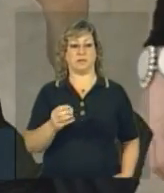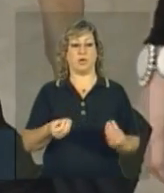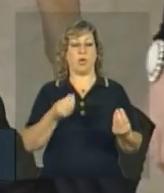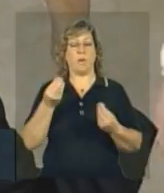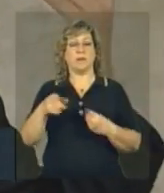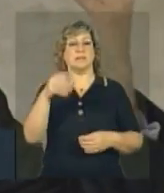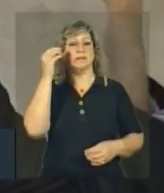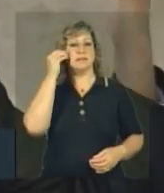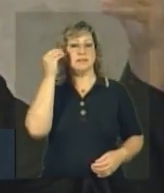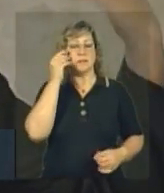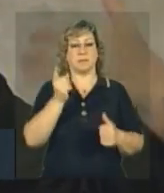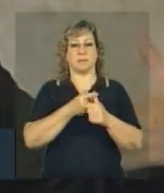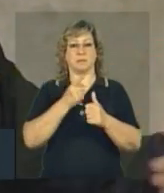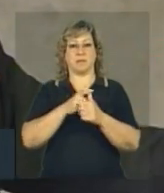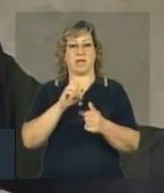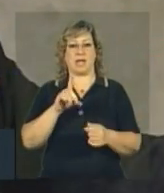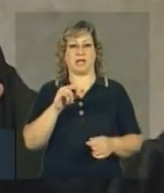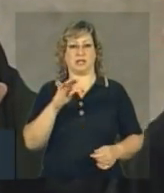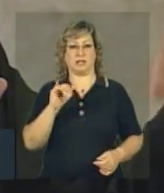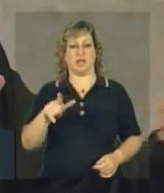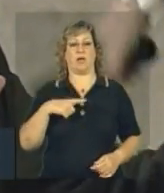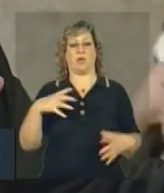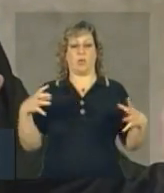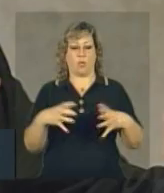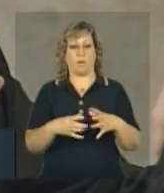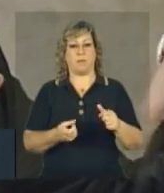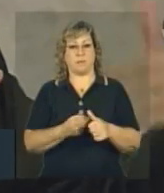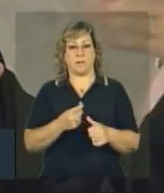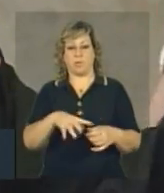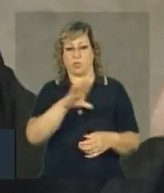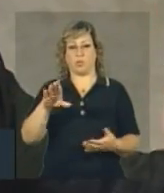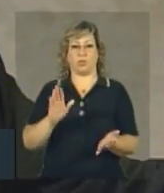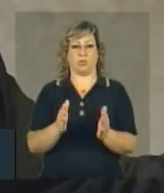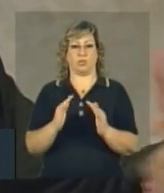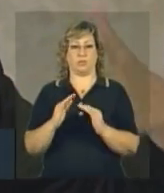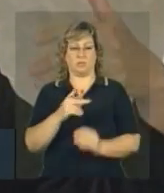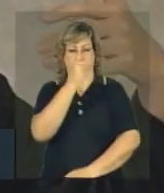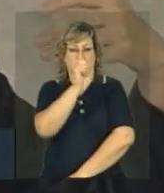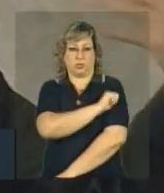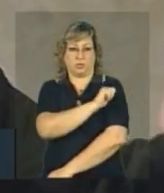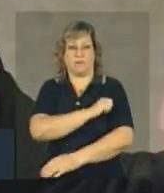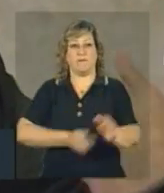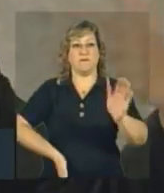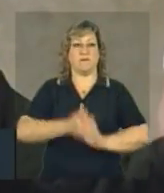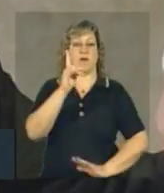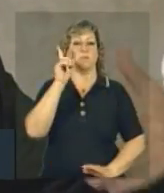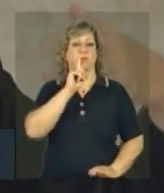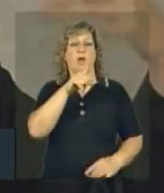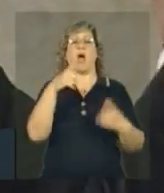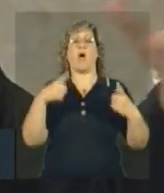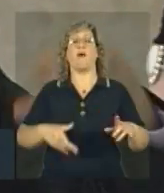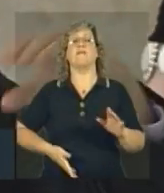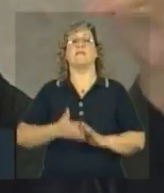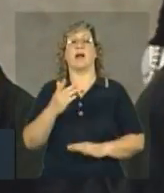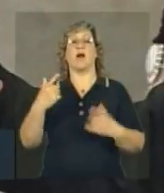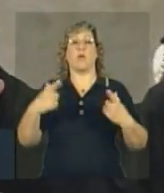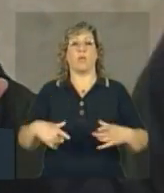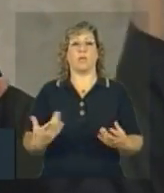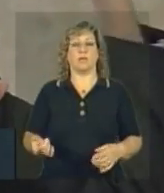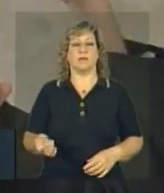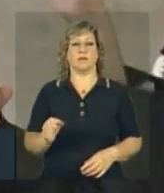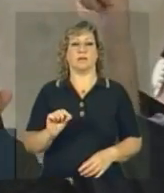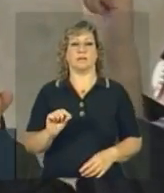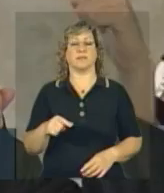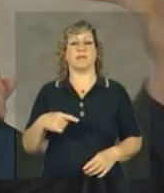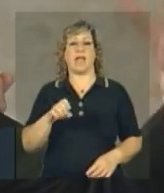primeiro edital que já foi aberto, essa primeira leva de estudantes que vai para os Estados Unidos, para onde eles estão indo, a Universidade de Stanford, Berkeley. Só para comentar essa